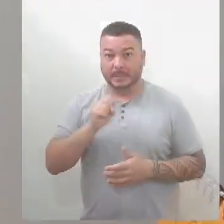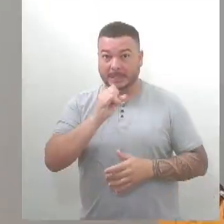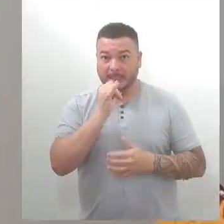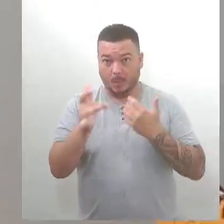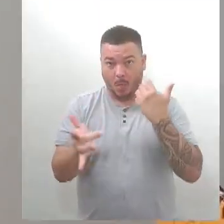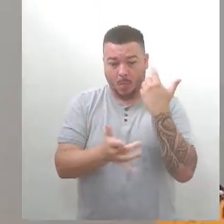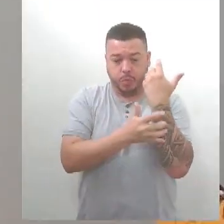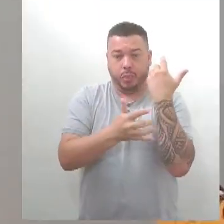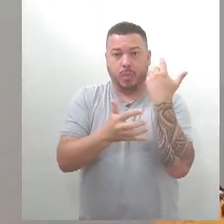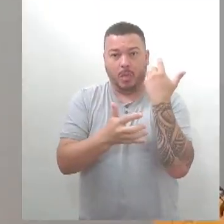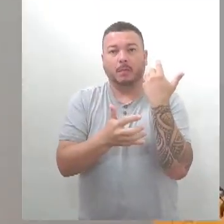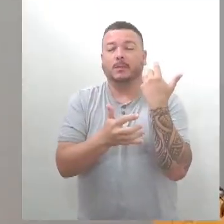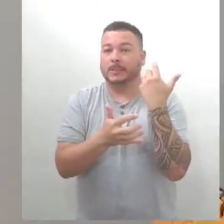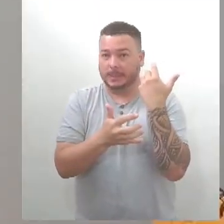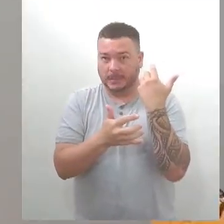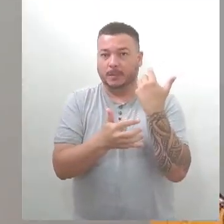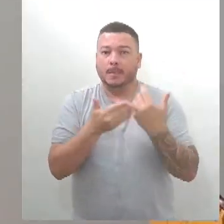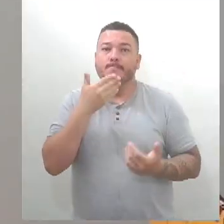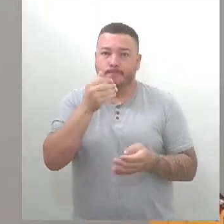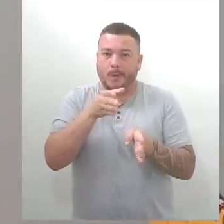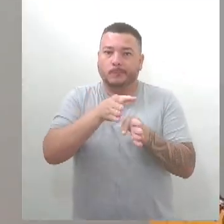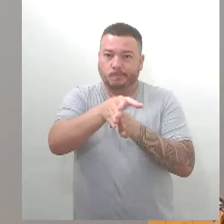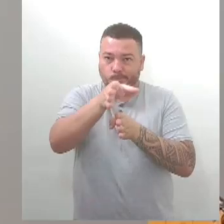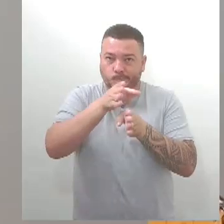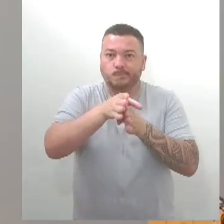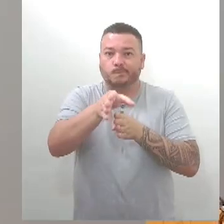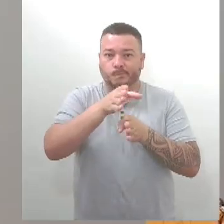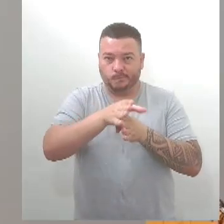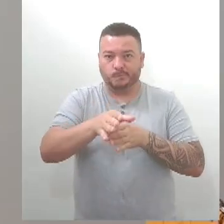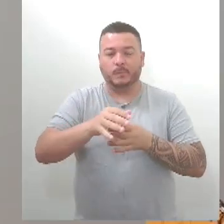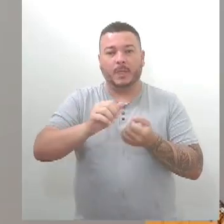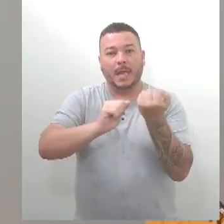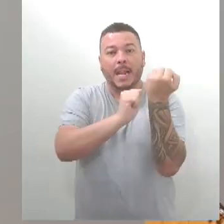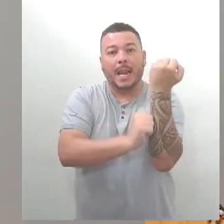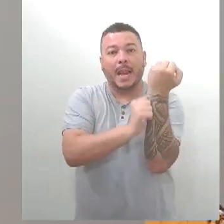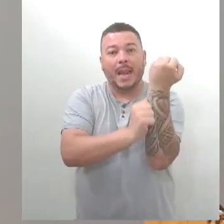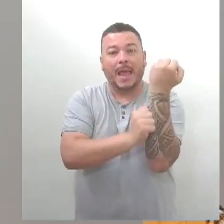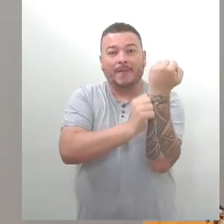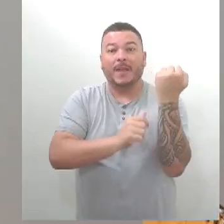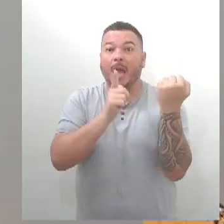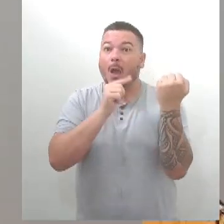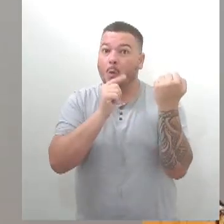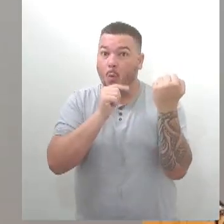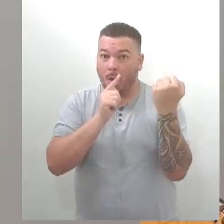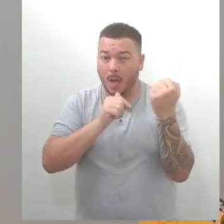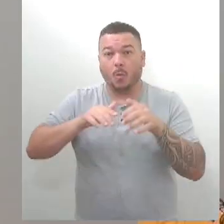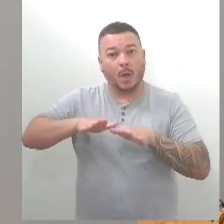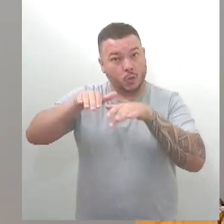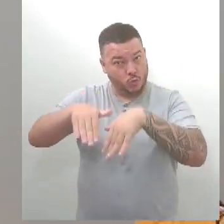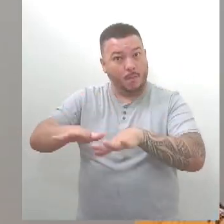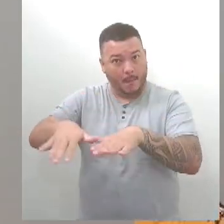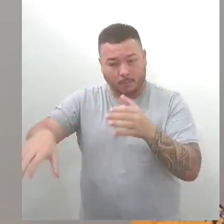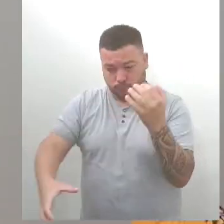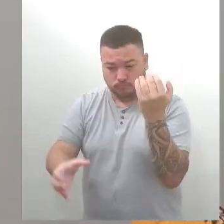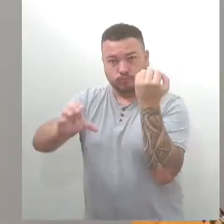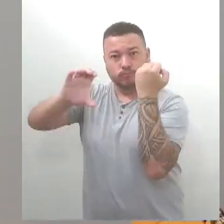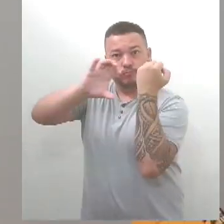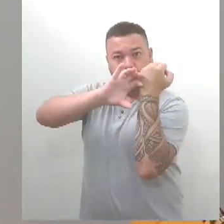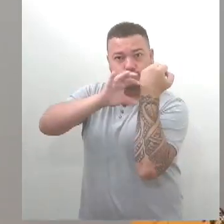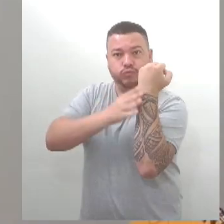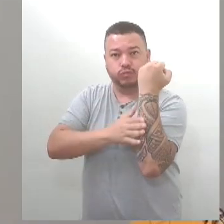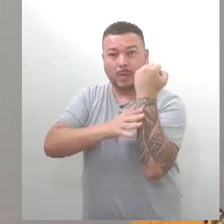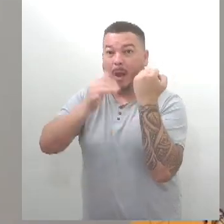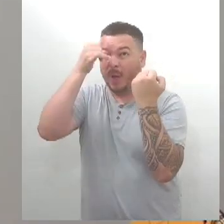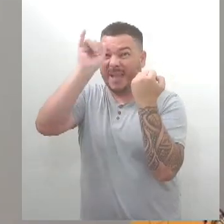o recomendável é lavar com água salgada, a própria água do mar, não esfregar, porque no ato de